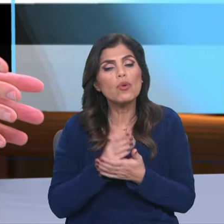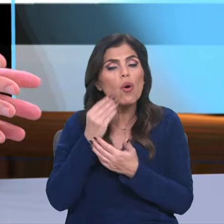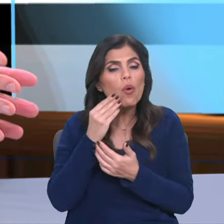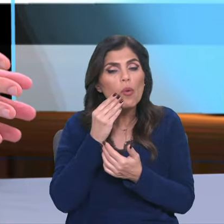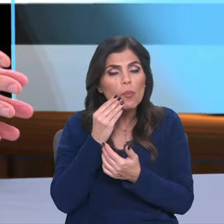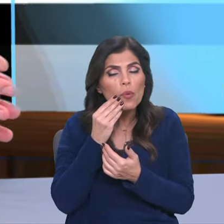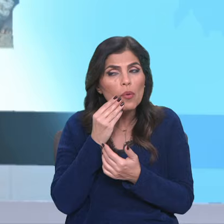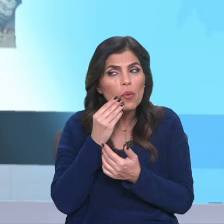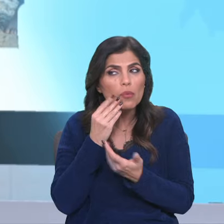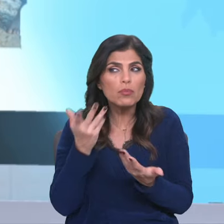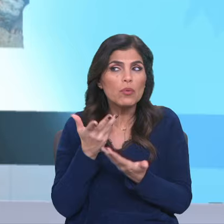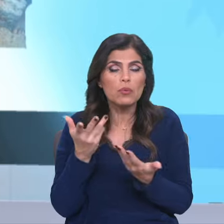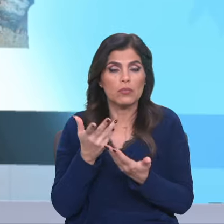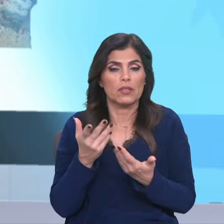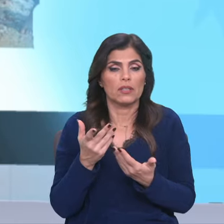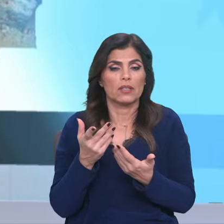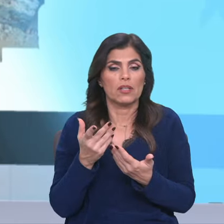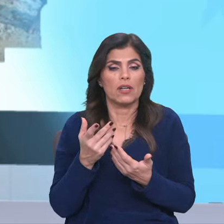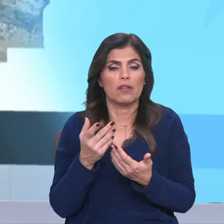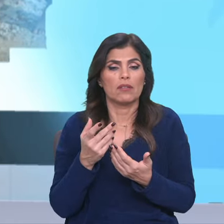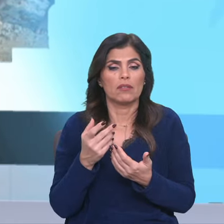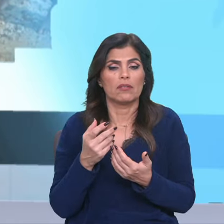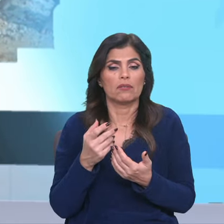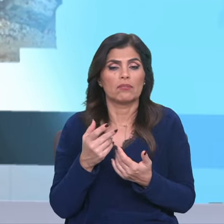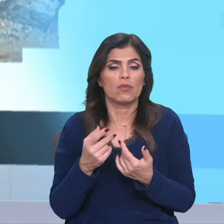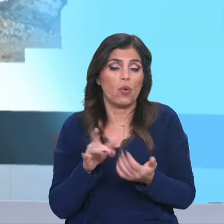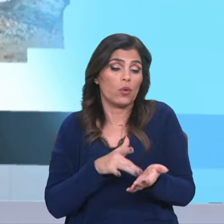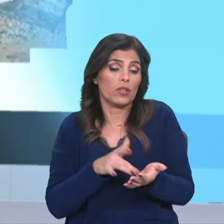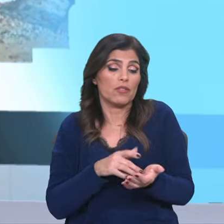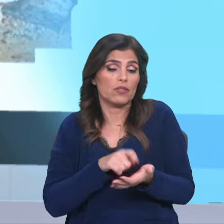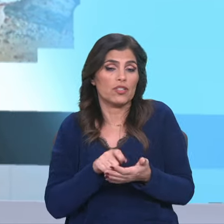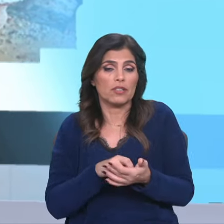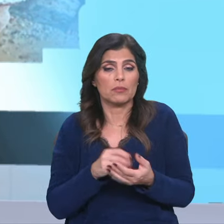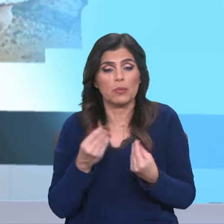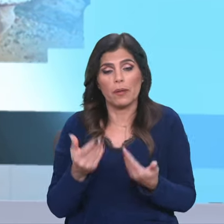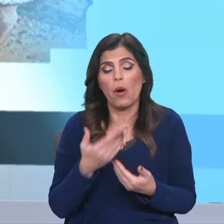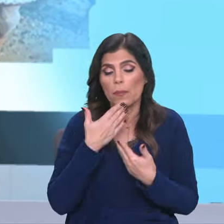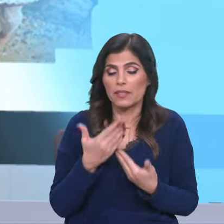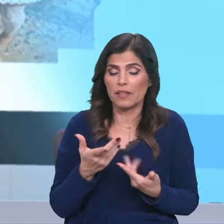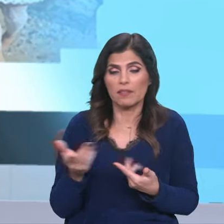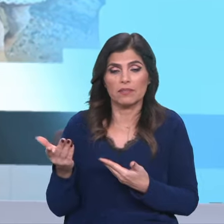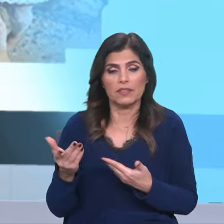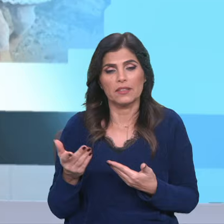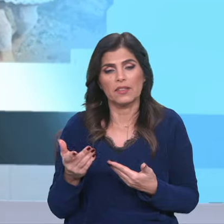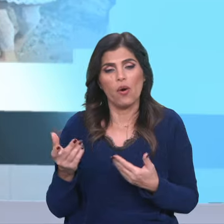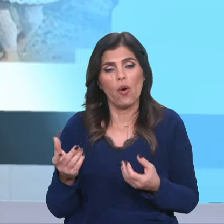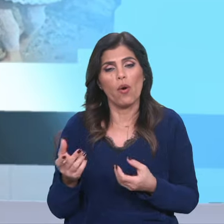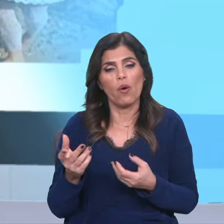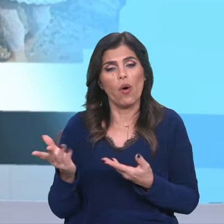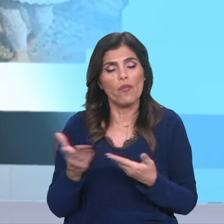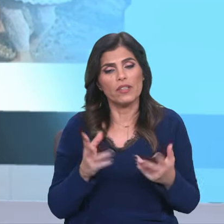obra literária. Muito bem, fica apresentado, fica este convite a descobrir